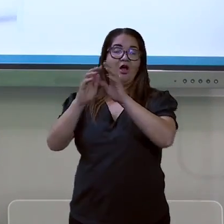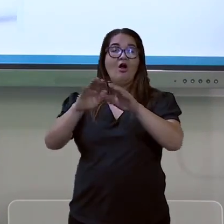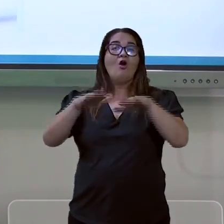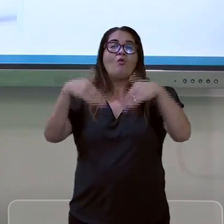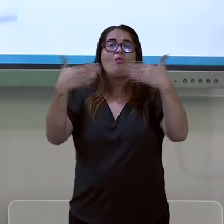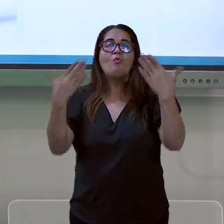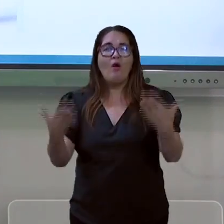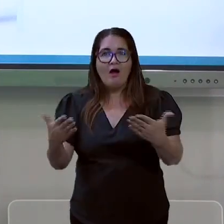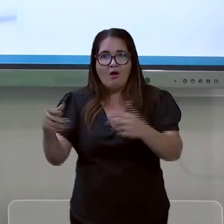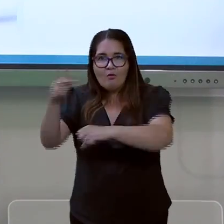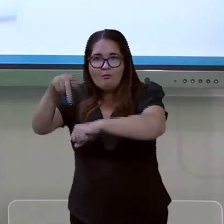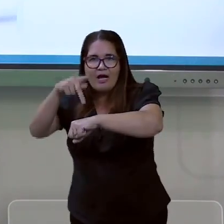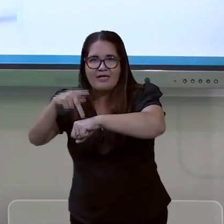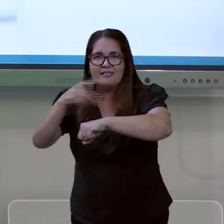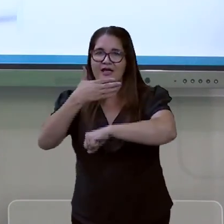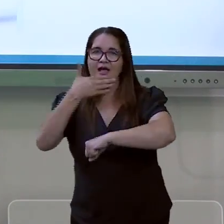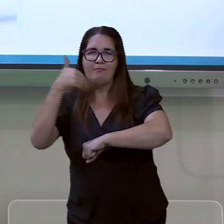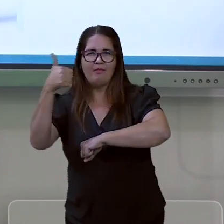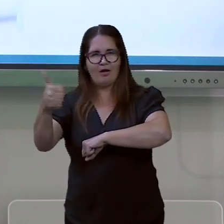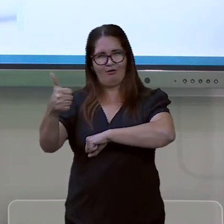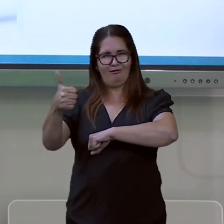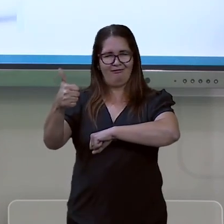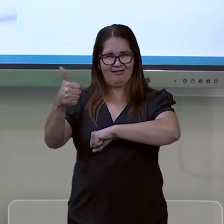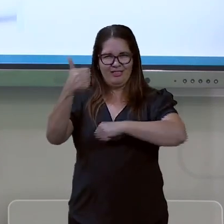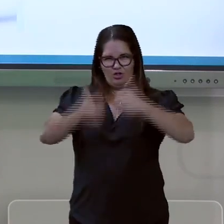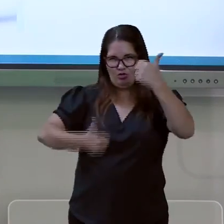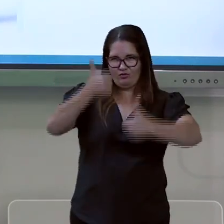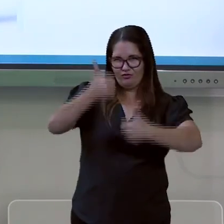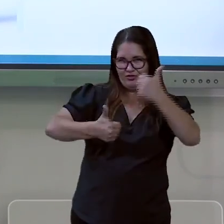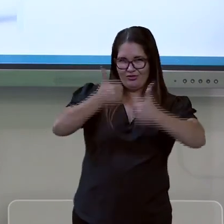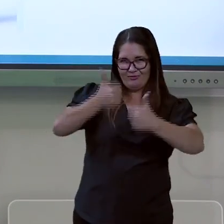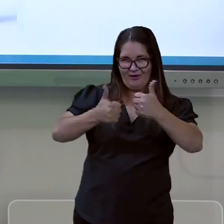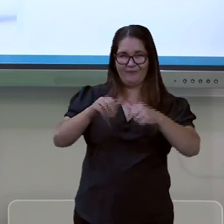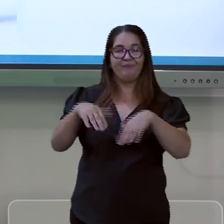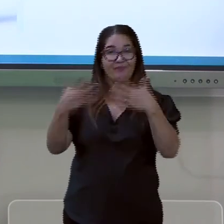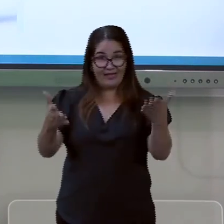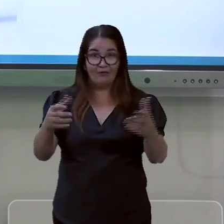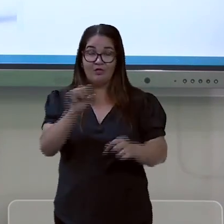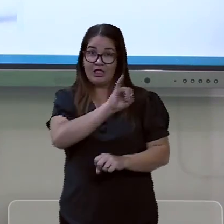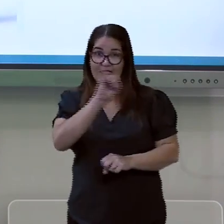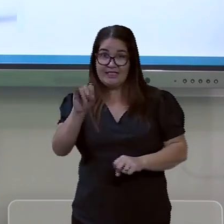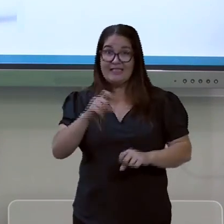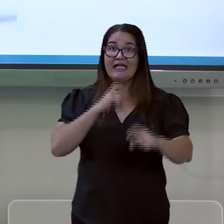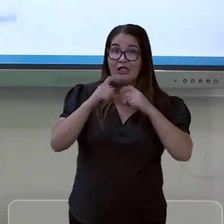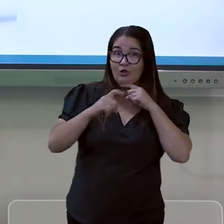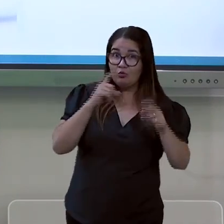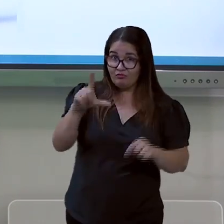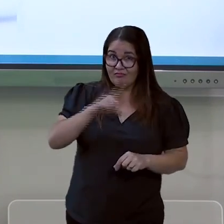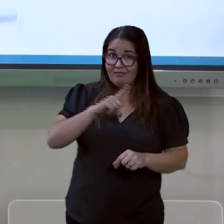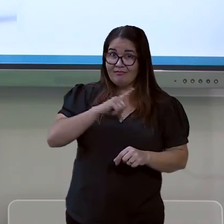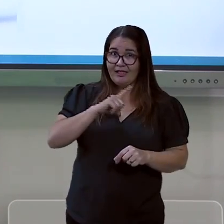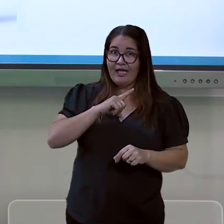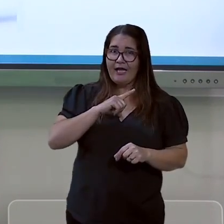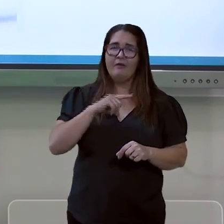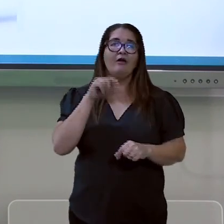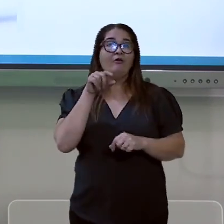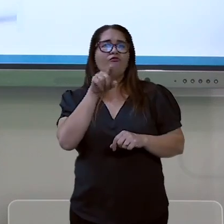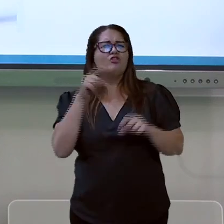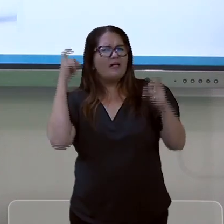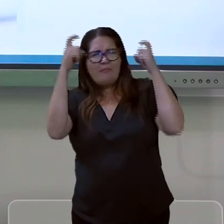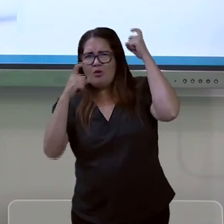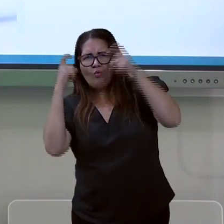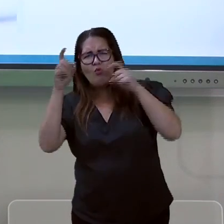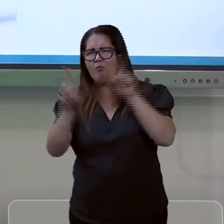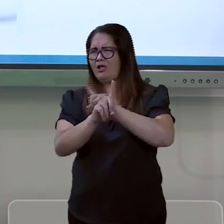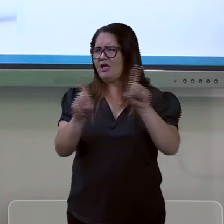isso e muito mais. E se ficou alguma dúvida da aula de hoje não se preocupe para essa e outras